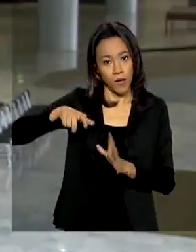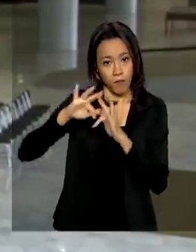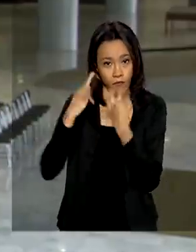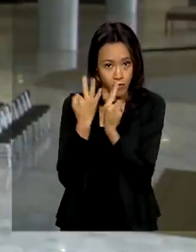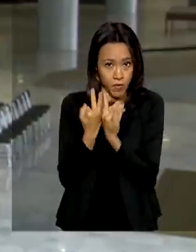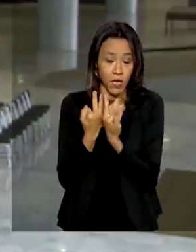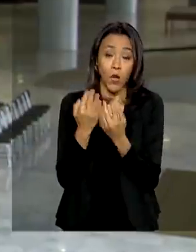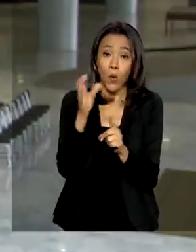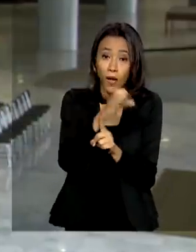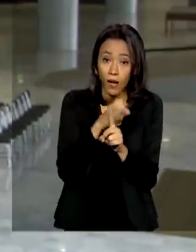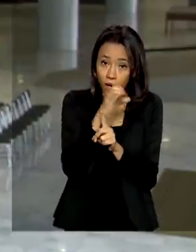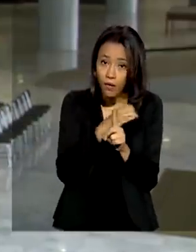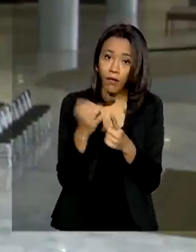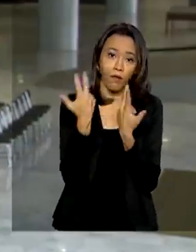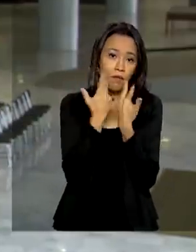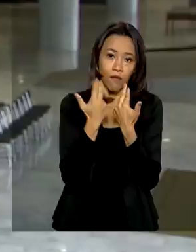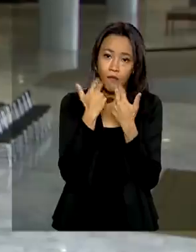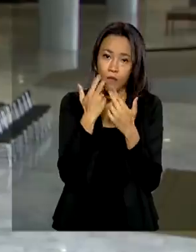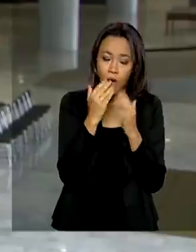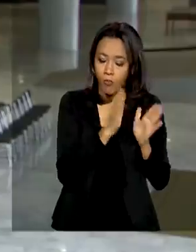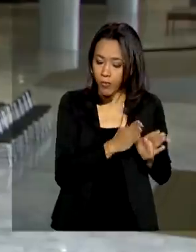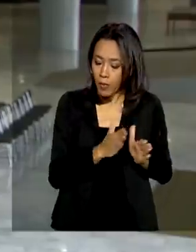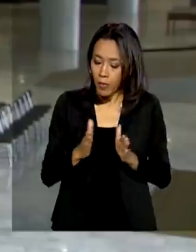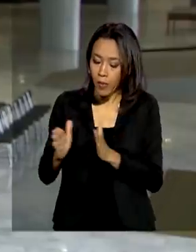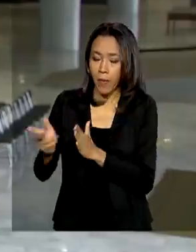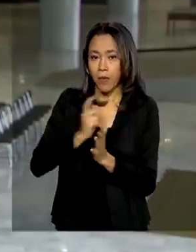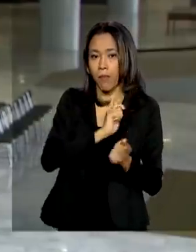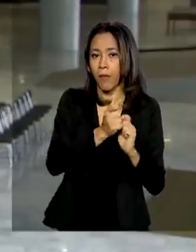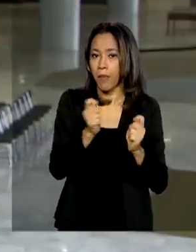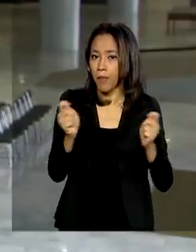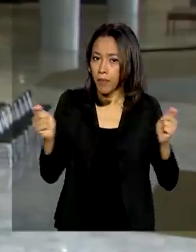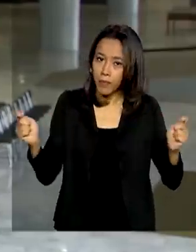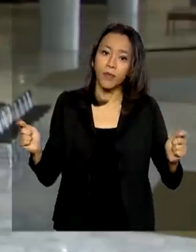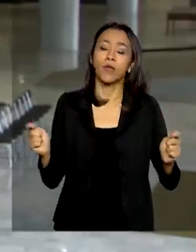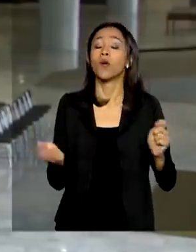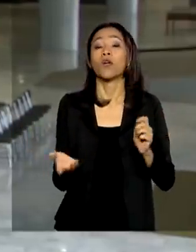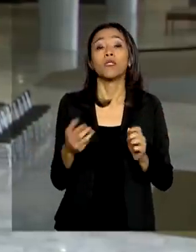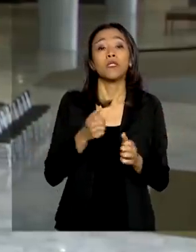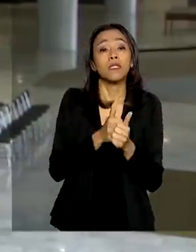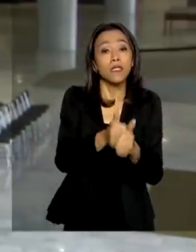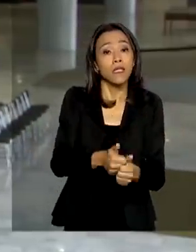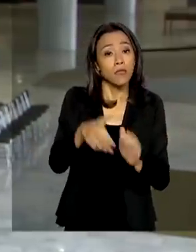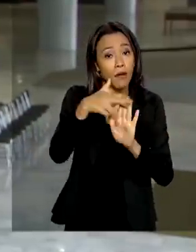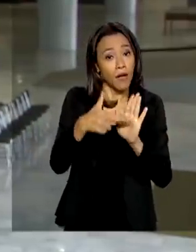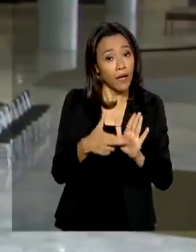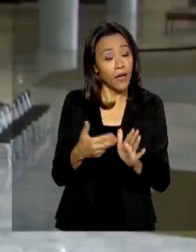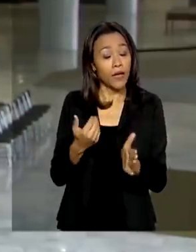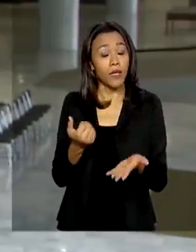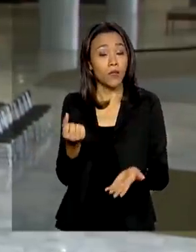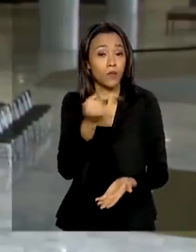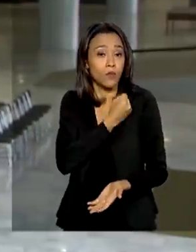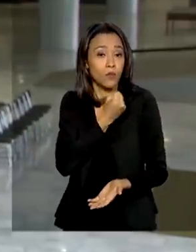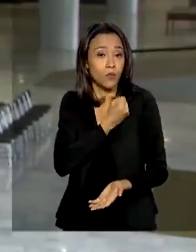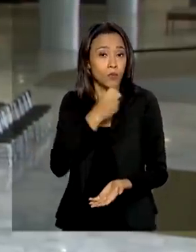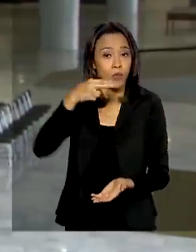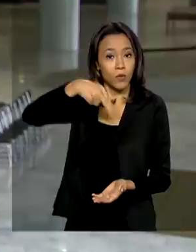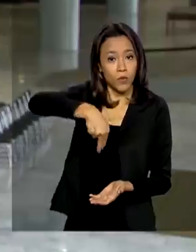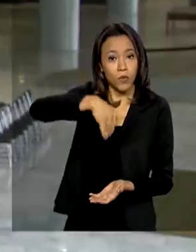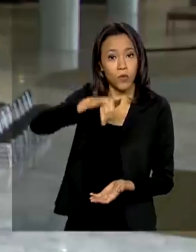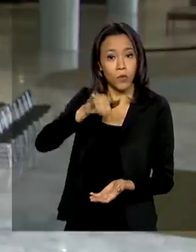pagamento segue o fluxo normal de acordo com o último dígito do NIS, o número de inscrição.